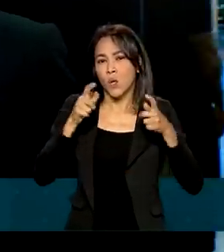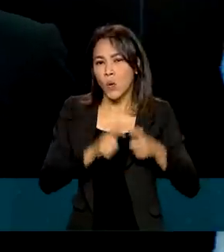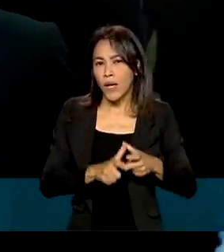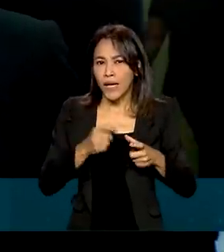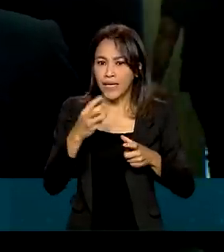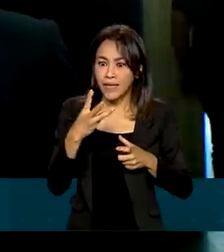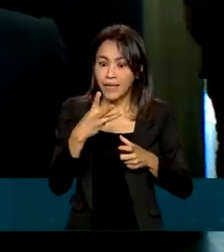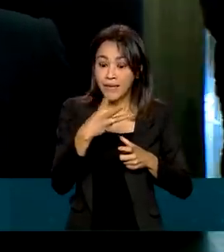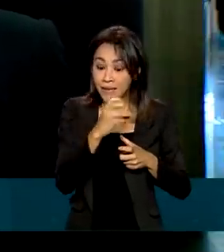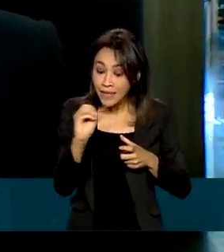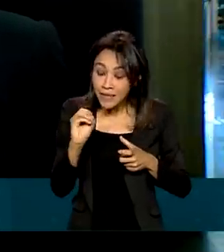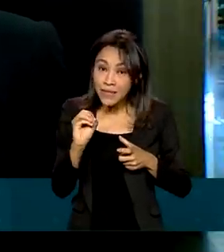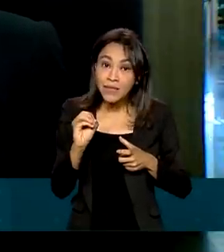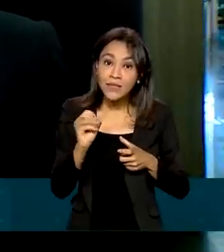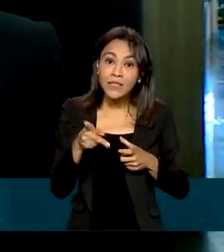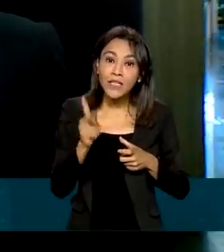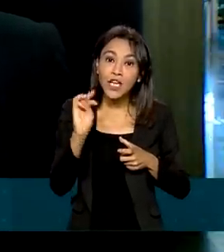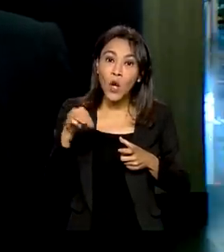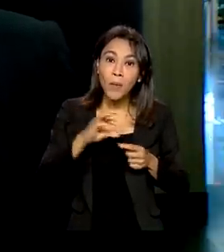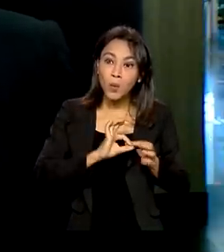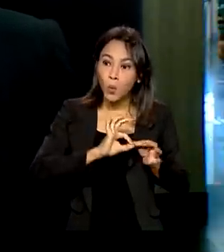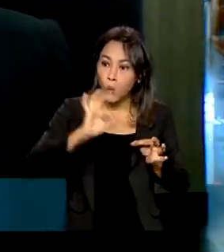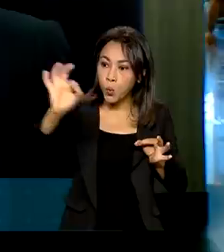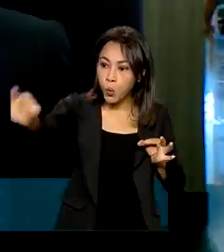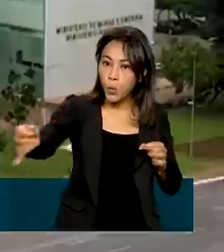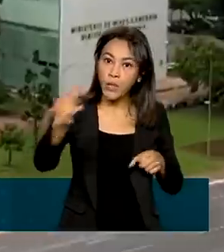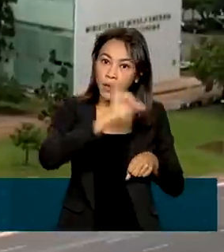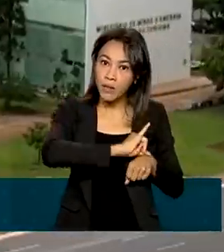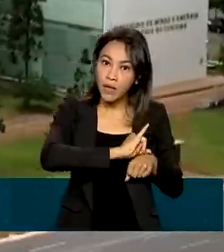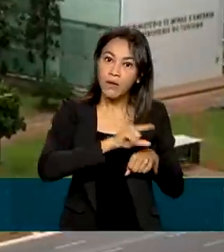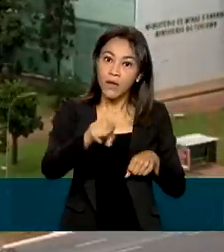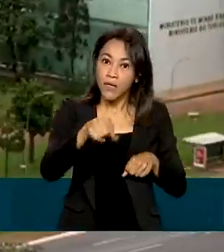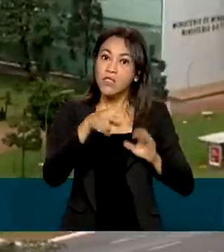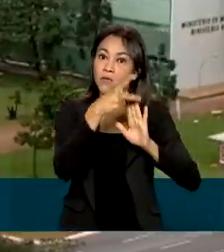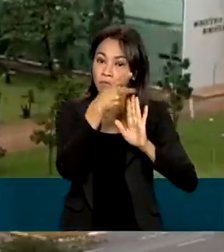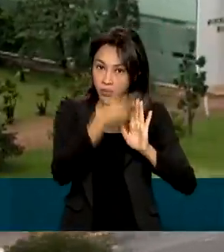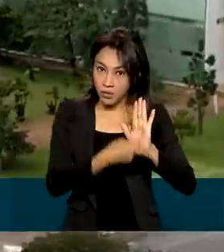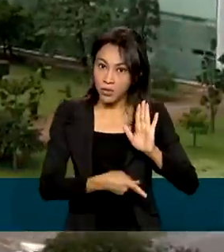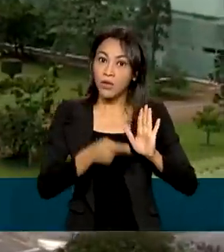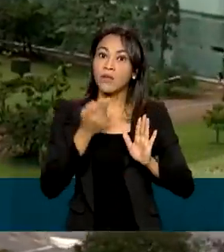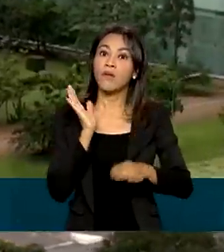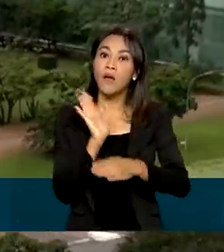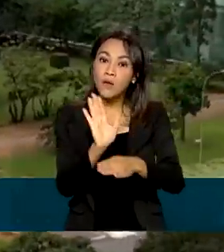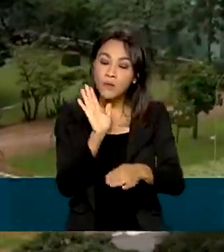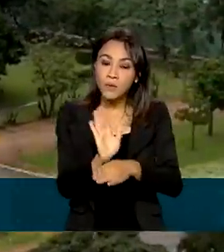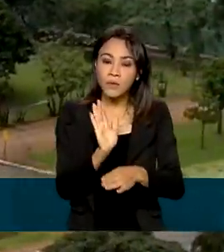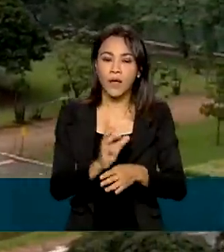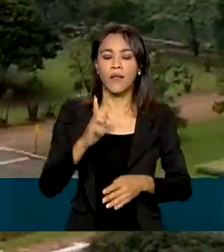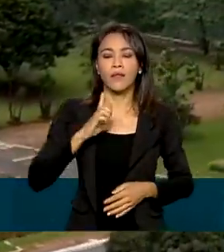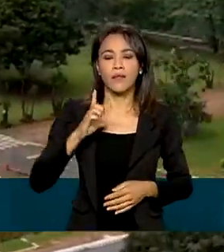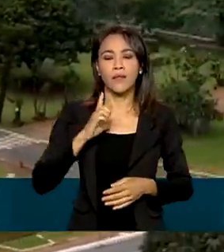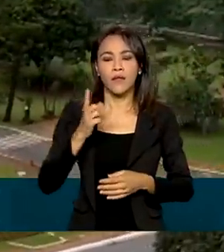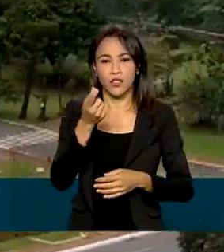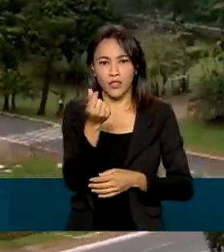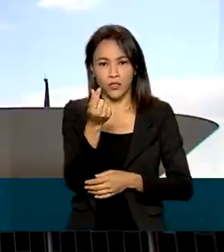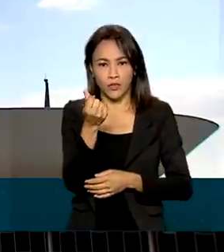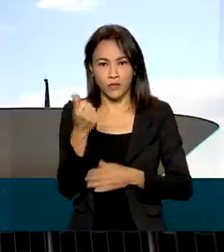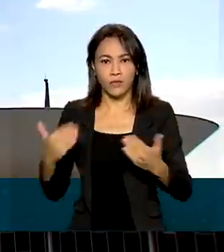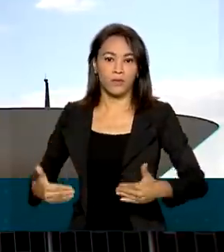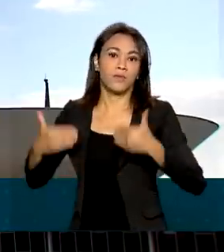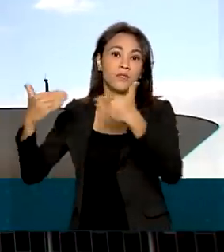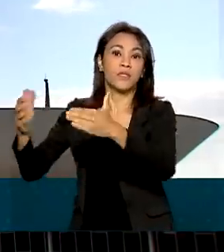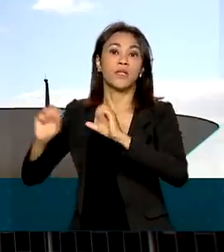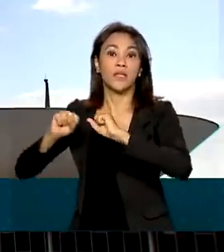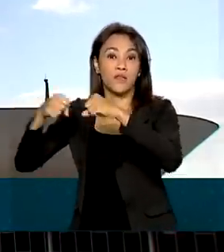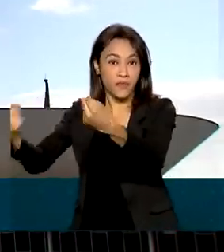município. E o programa do Calha Norte, ele vem ajudando sempre. O orçamento para o programa vem de verba do Ministério da Defesa e